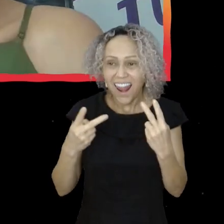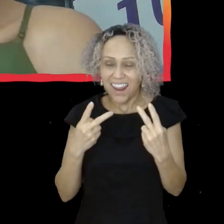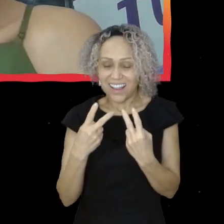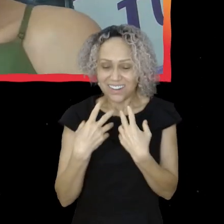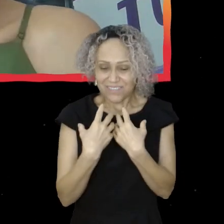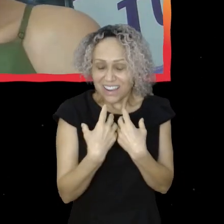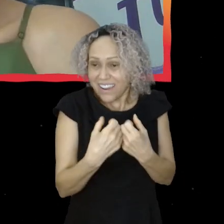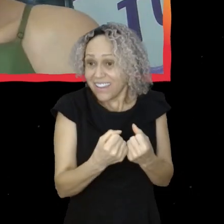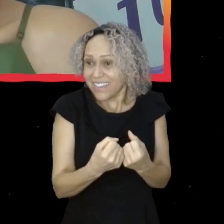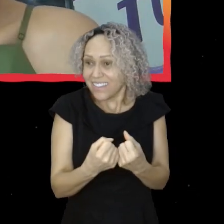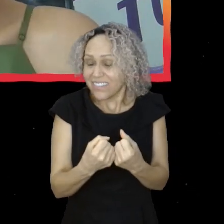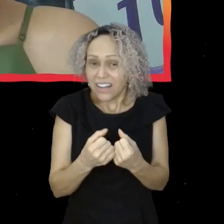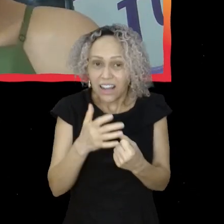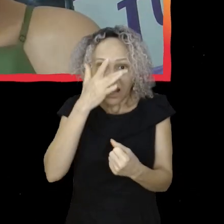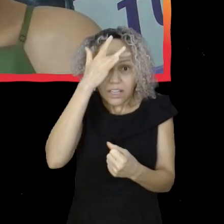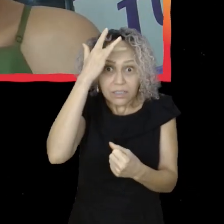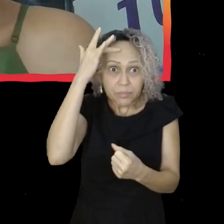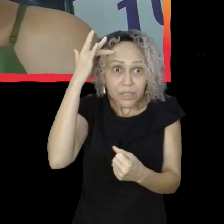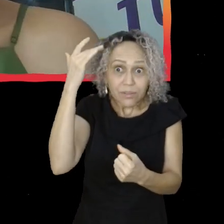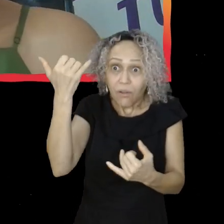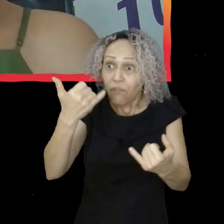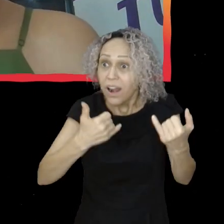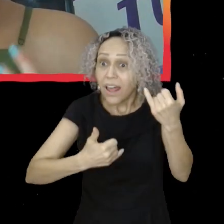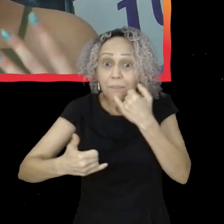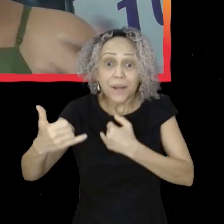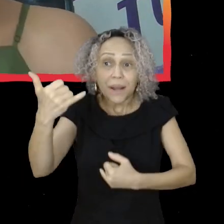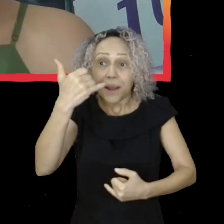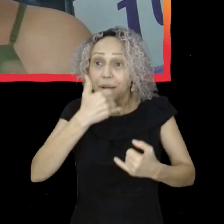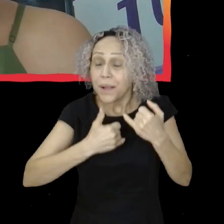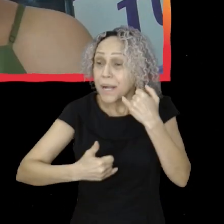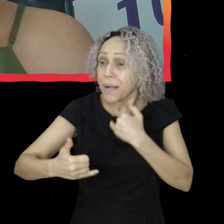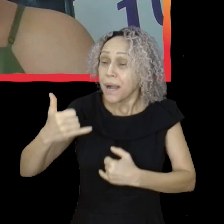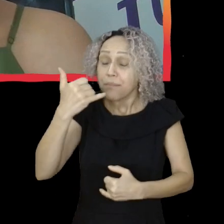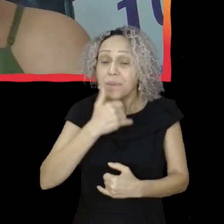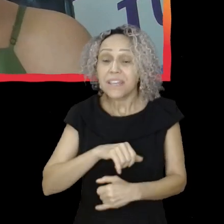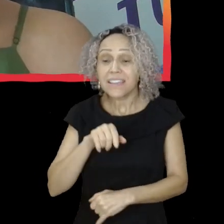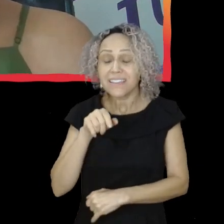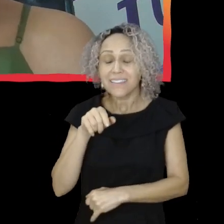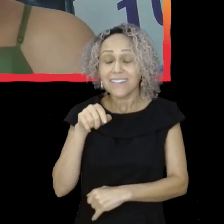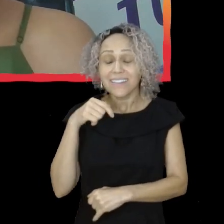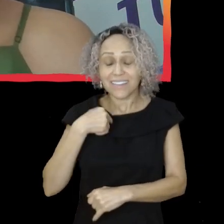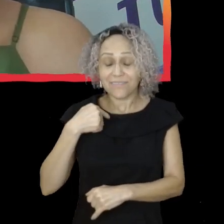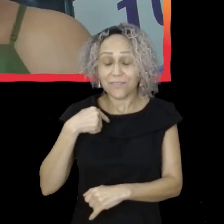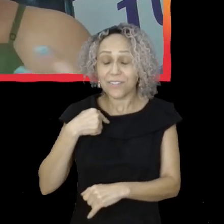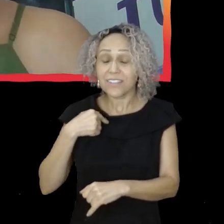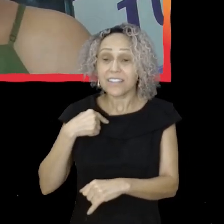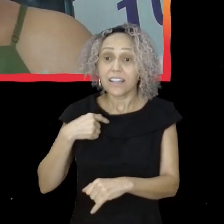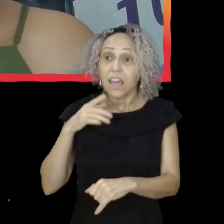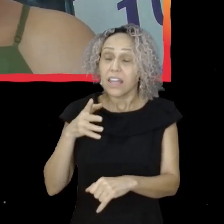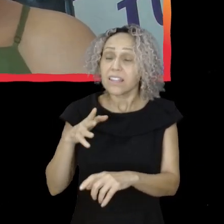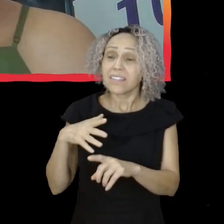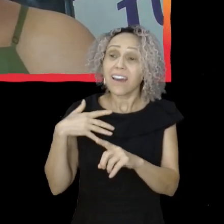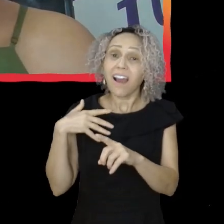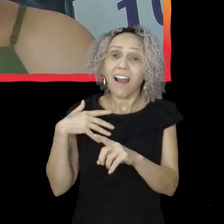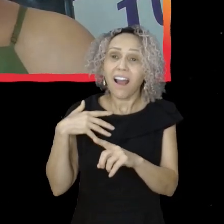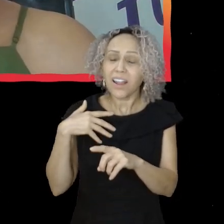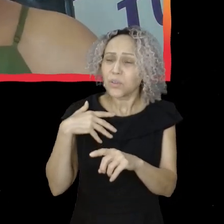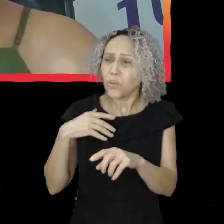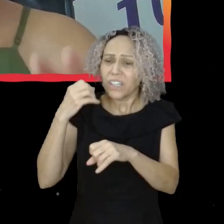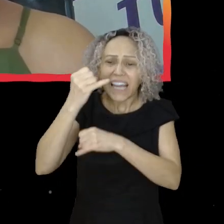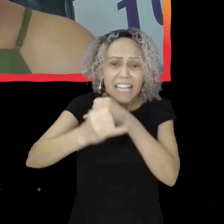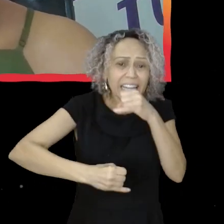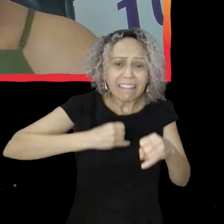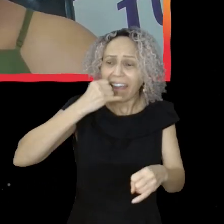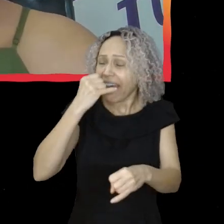E daí todo mundo, tipo, cara, tá em todo lugar, um monte de gente já compartilhou, já não tem, não sei quantas visualizações, tá todo mundo ligando na escola,